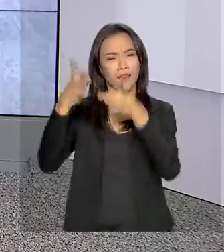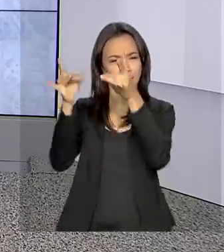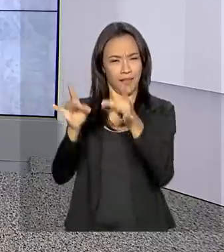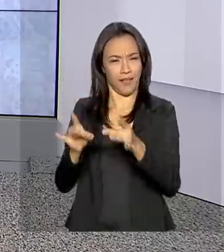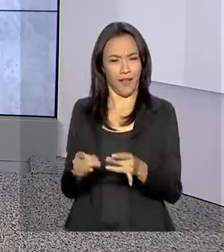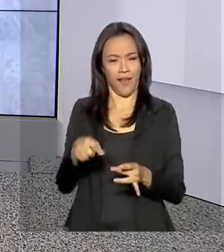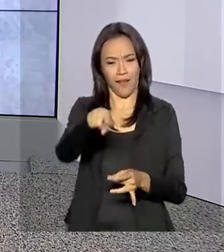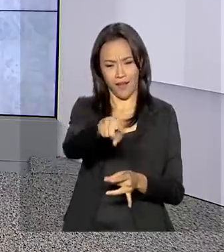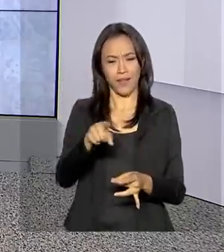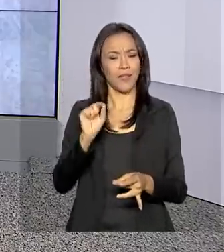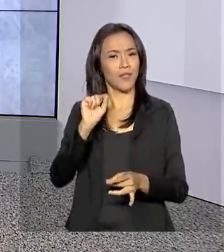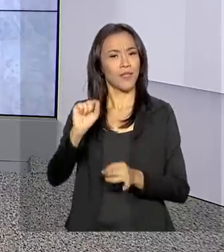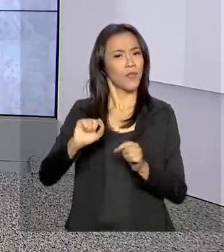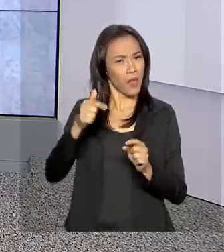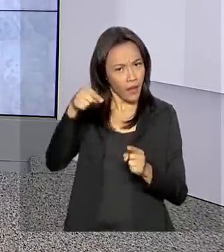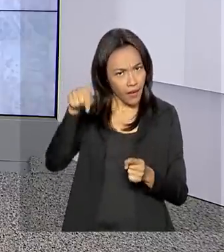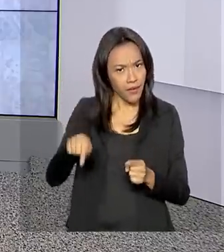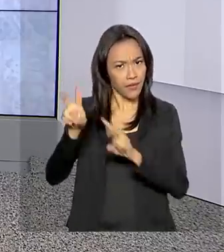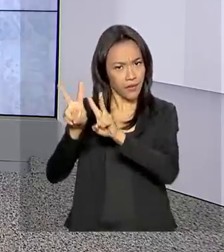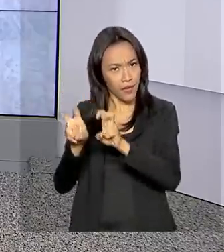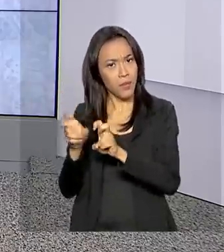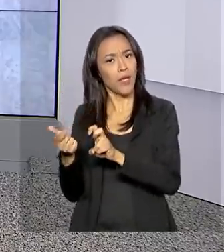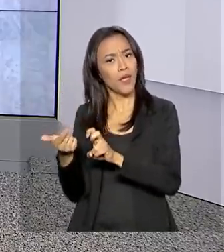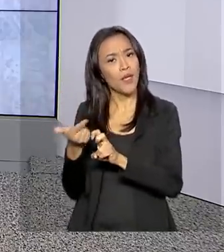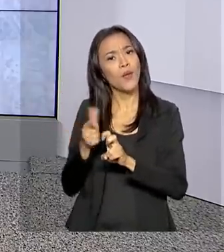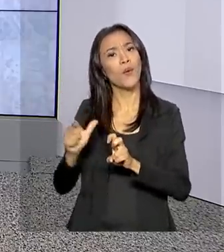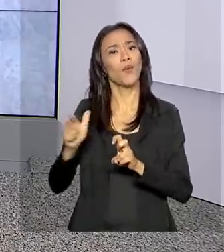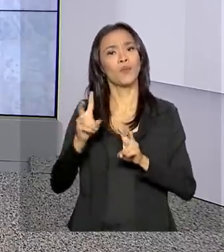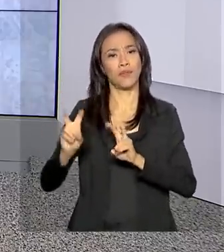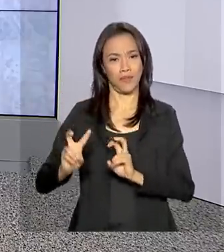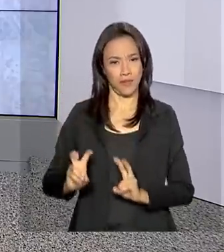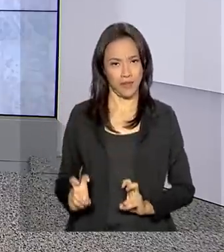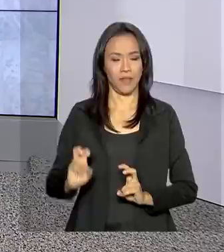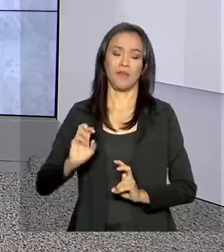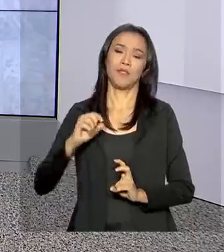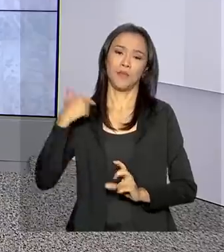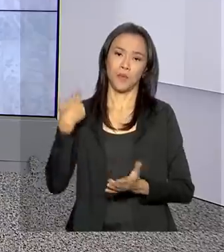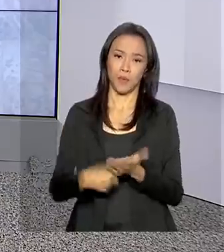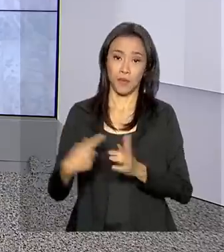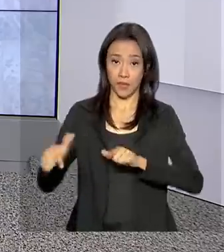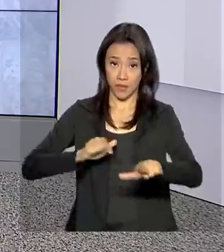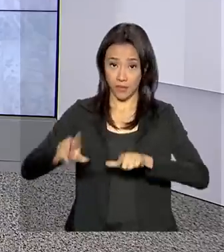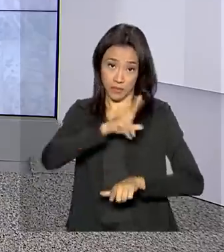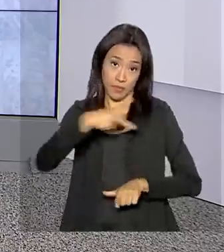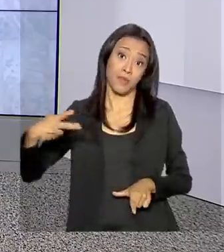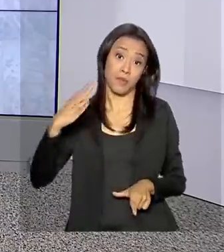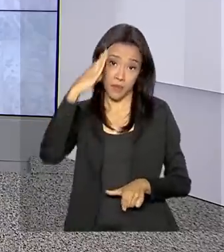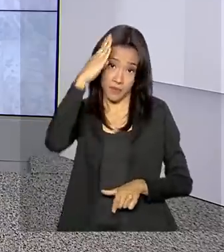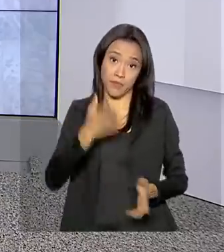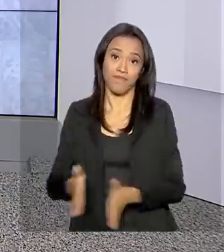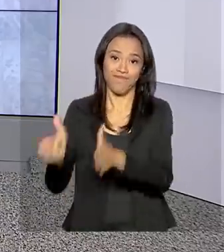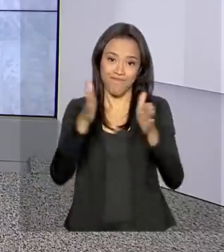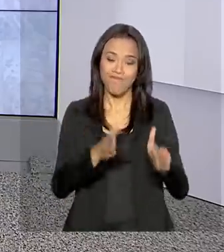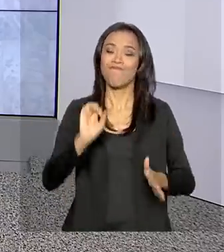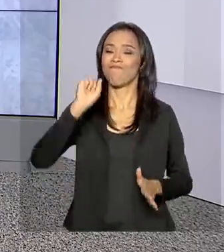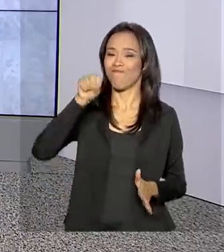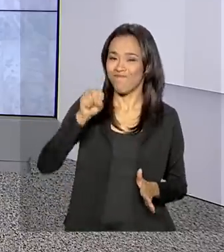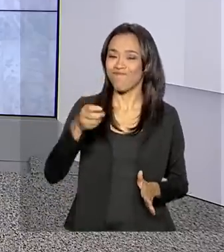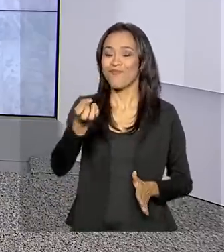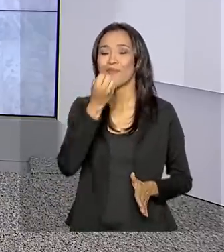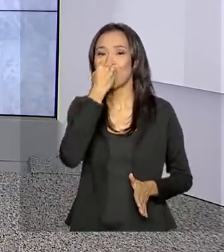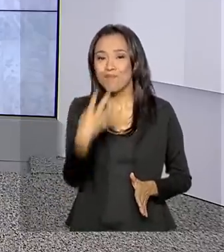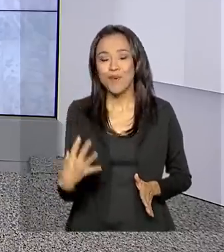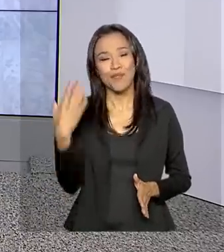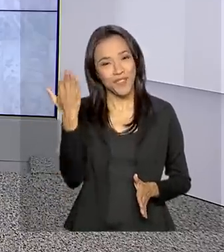detalhes sobre esse e outros assuntos da agenda presidencial. Bom dia, Luciana. É isso mesmo, Mara. Bom dia para